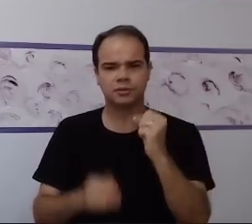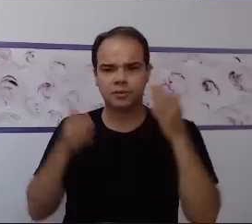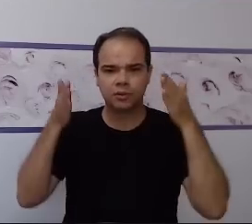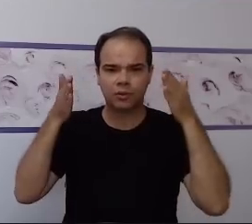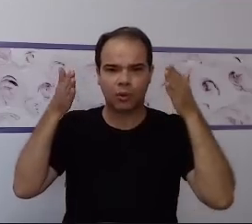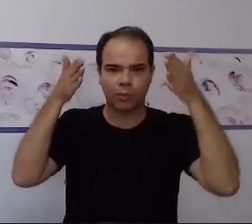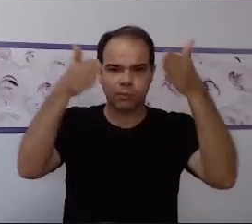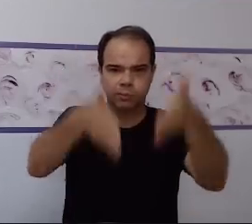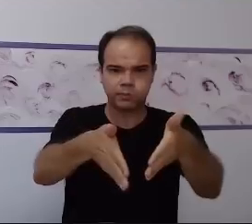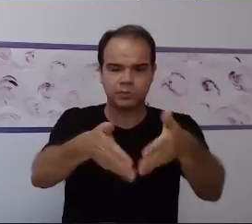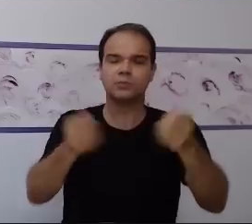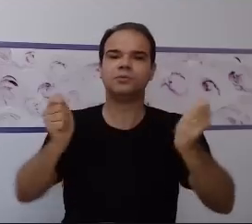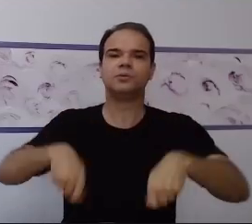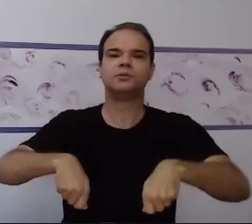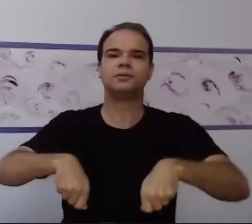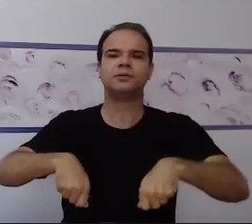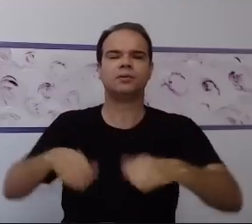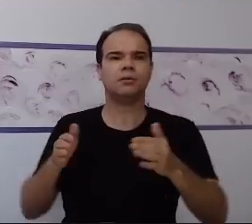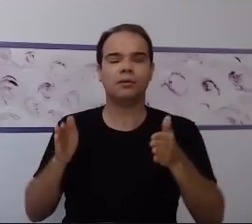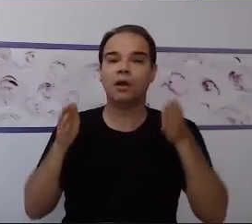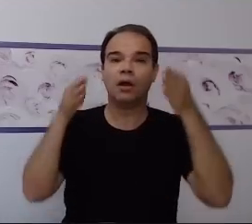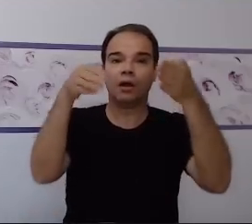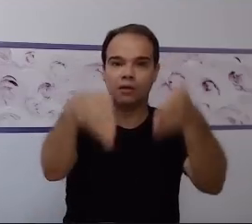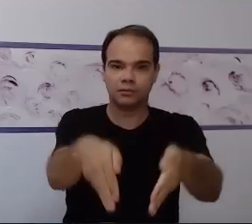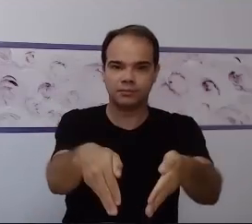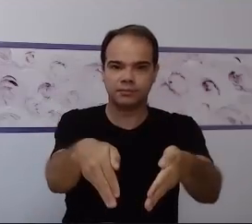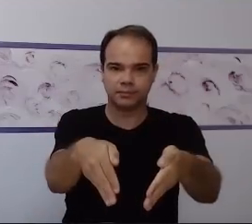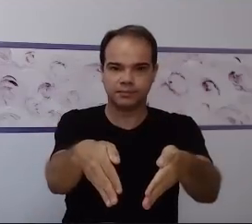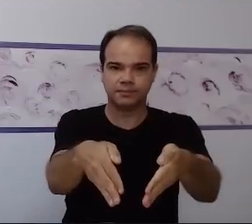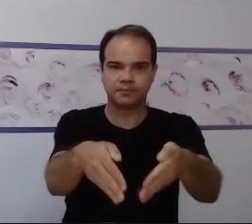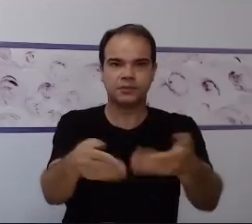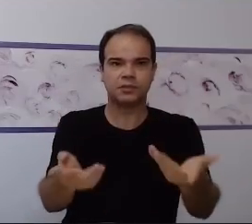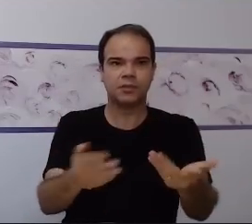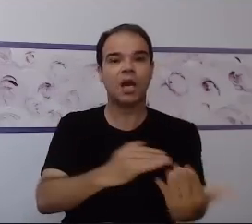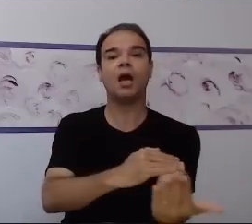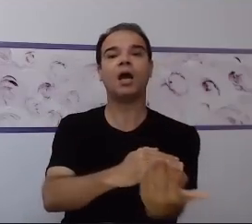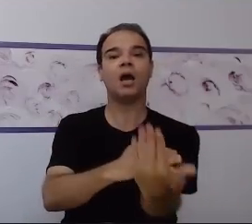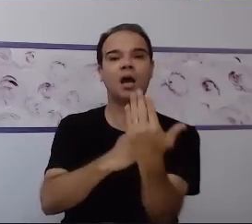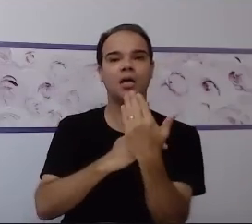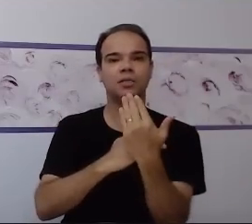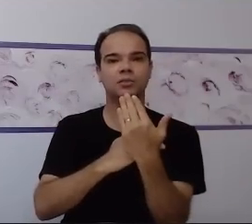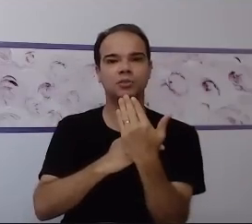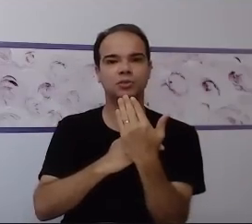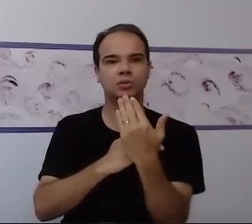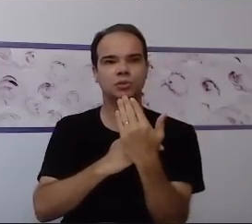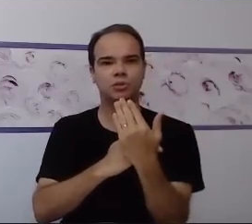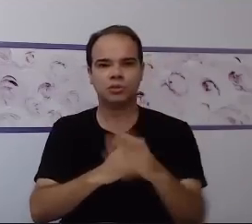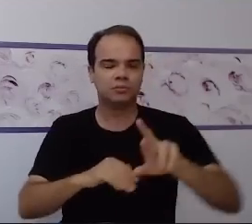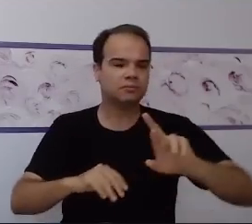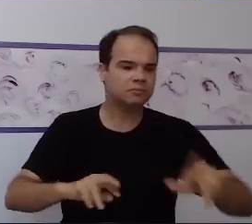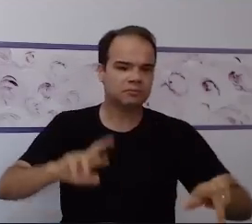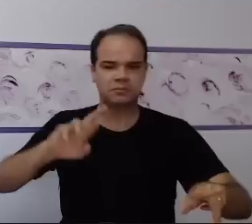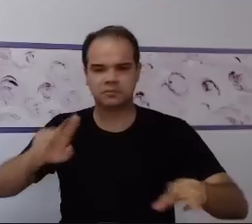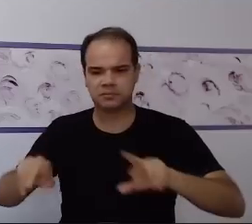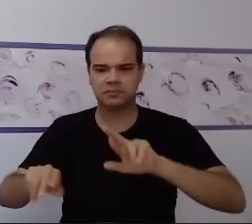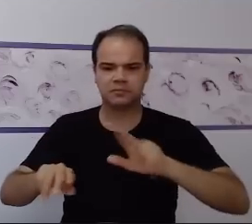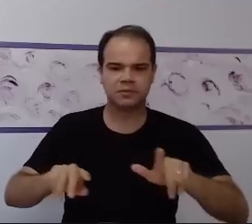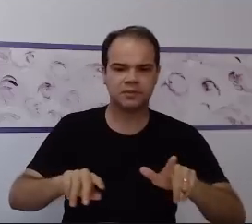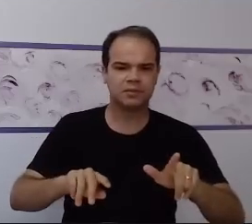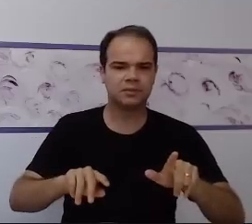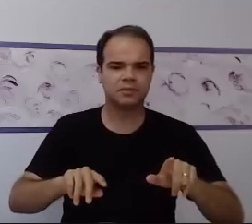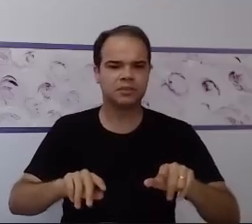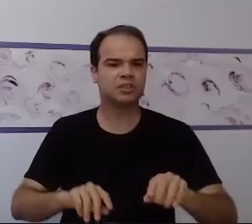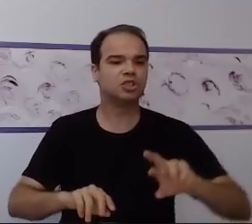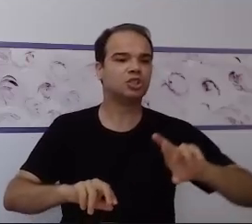E com esse objetivo, nós temos o auxílio dos recursos alternativos. O que seriam? Como que eu posso